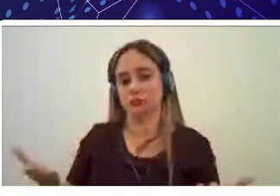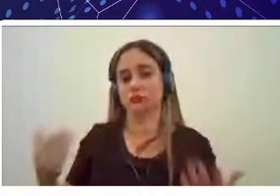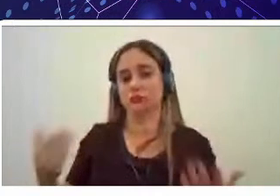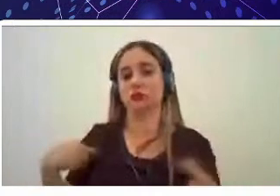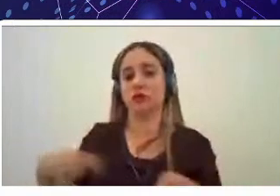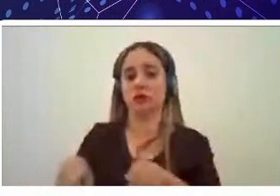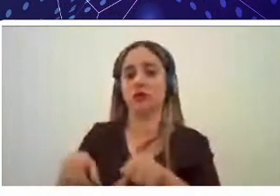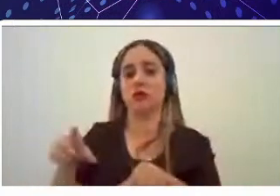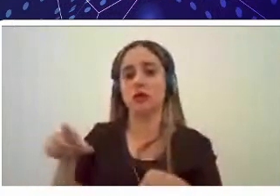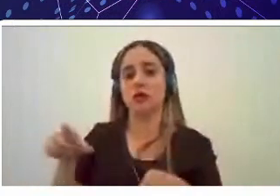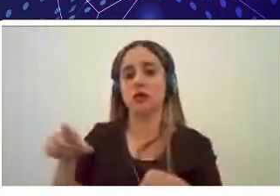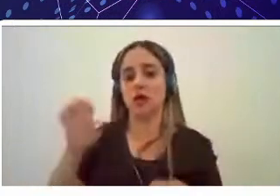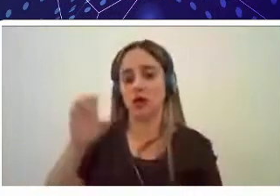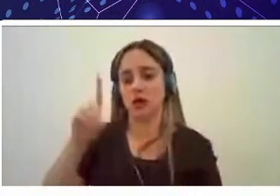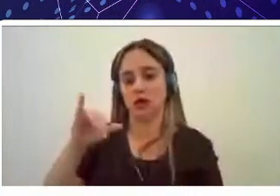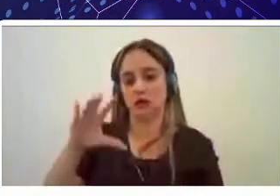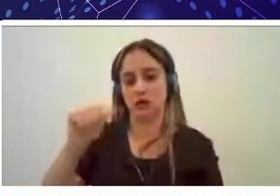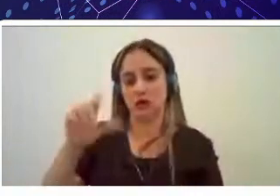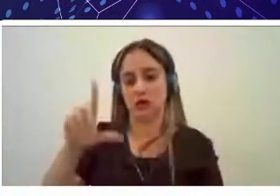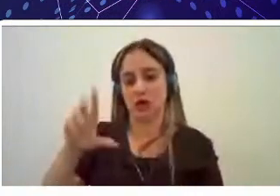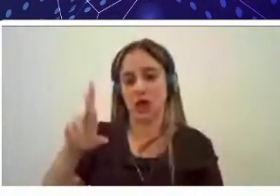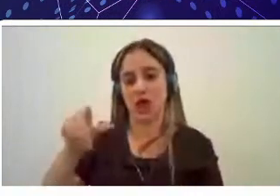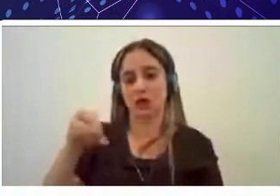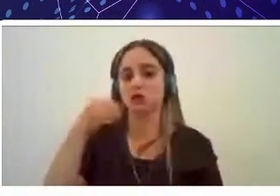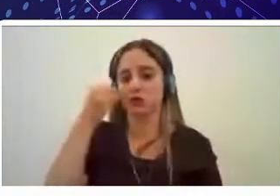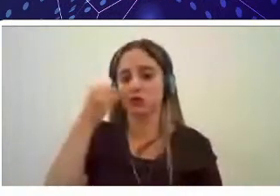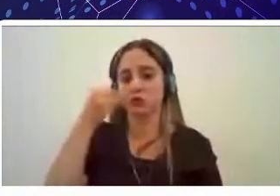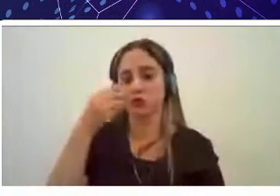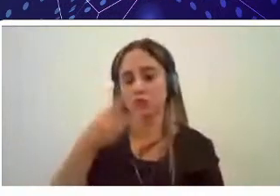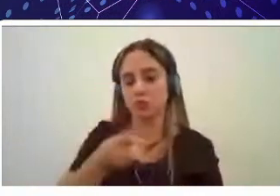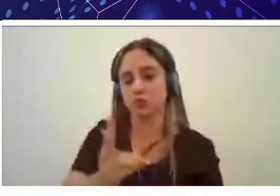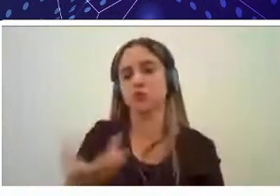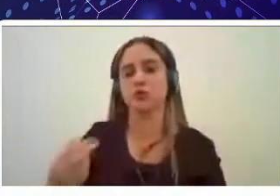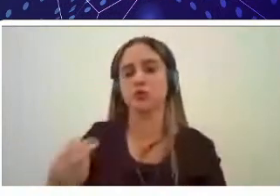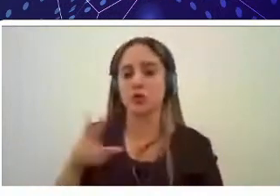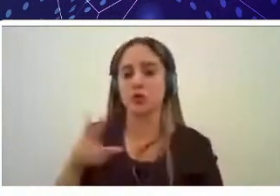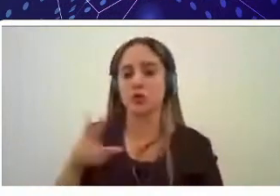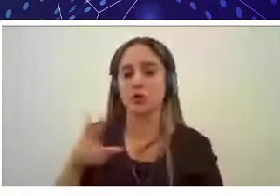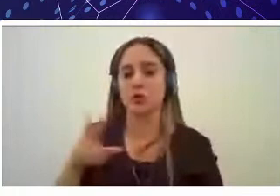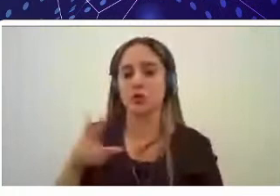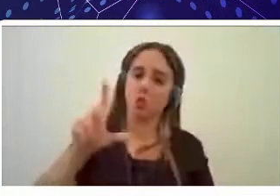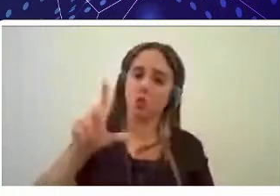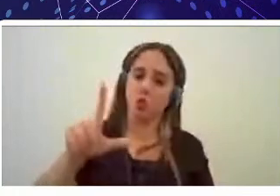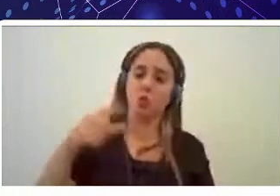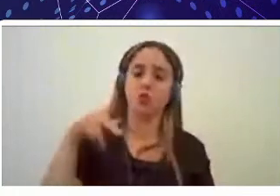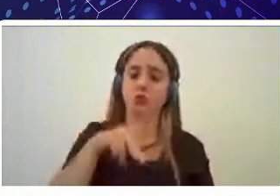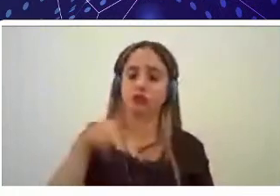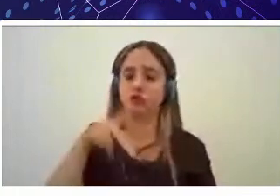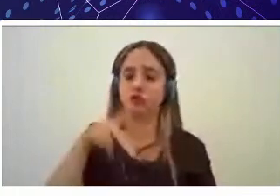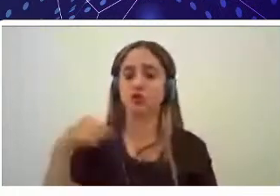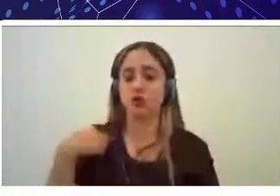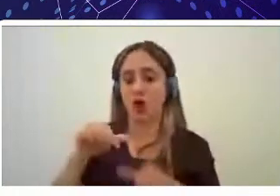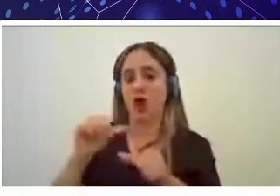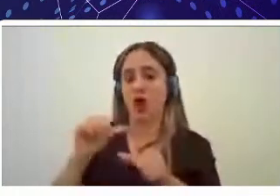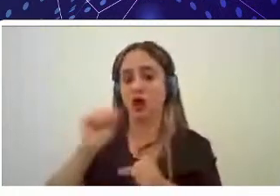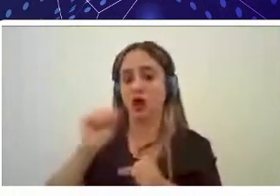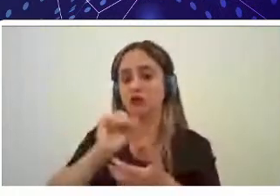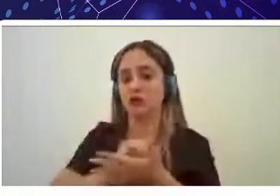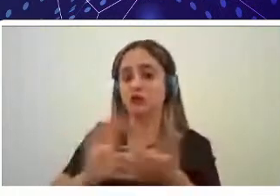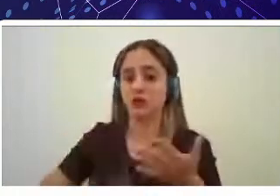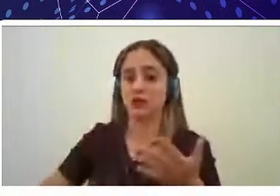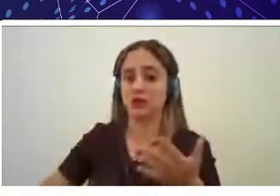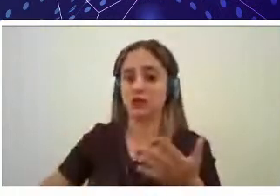experimentos. O professor Raul que vem desenvolvendo as atividades na área de bovinocultura de leite, então com